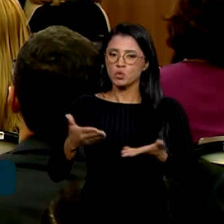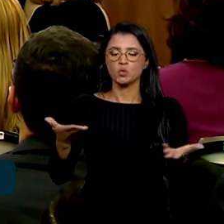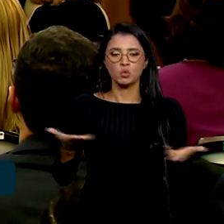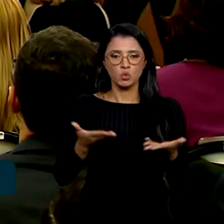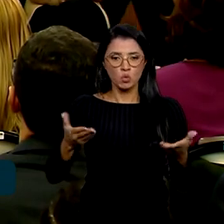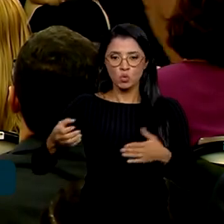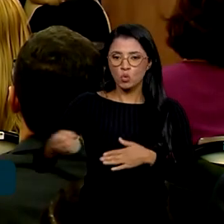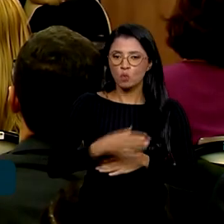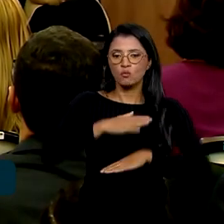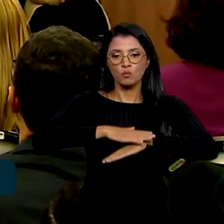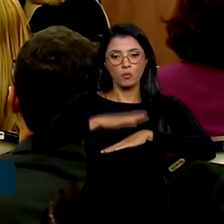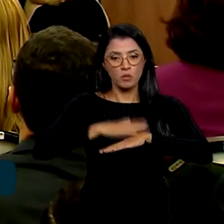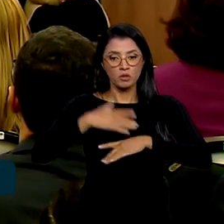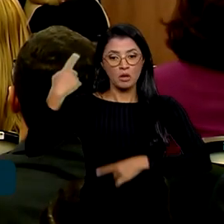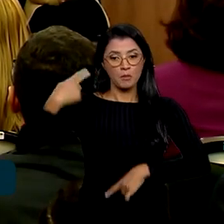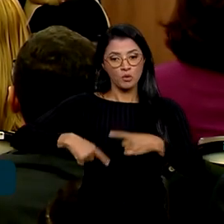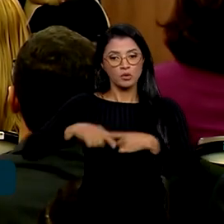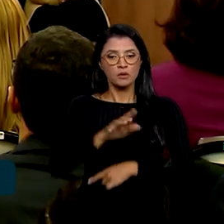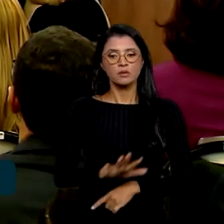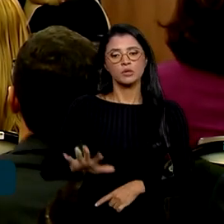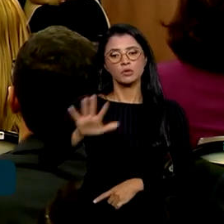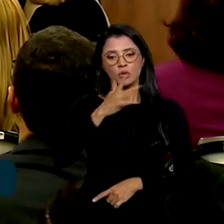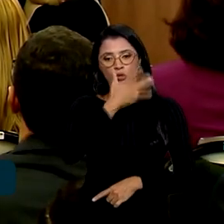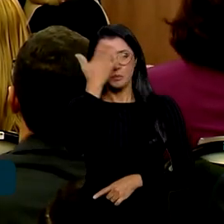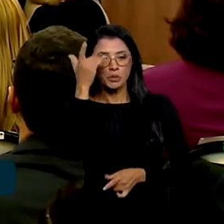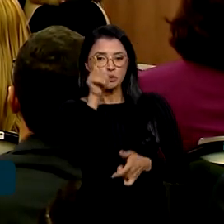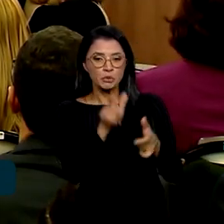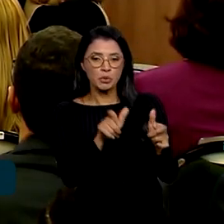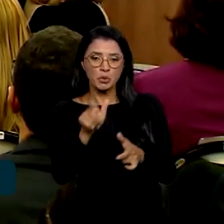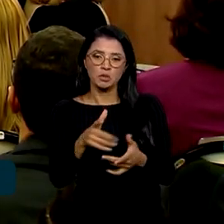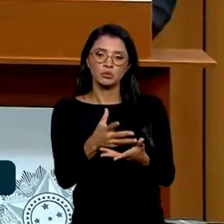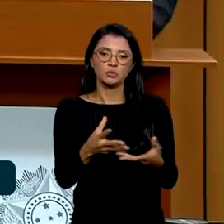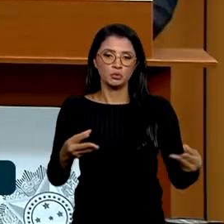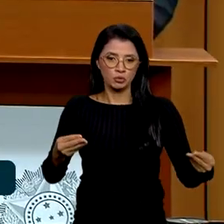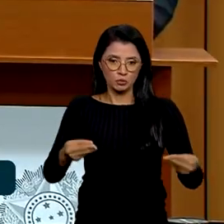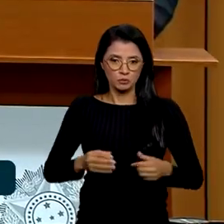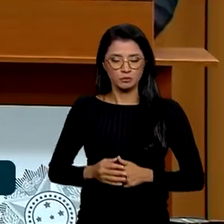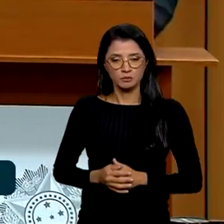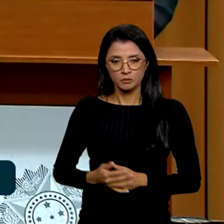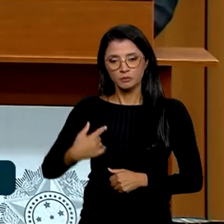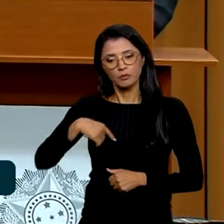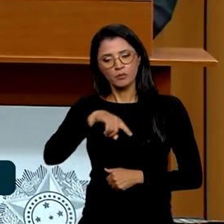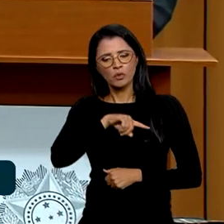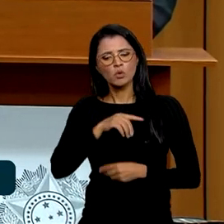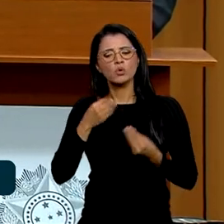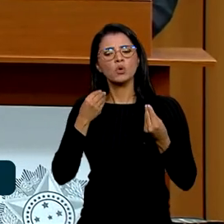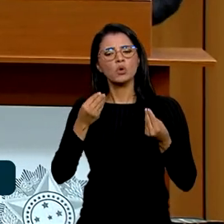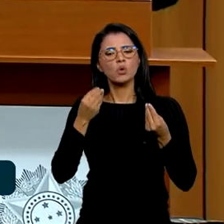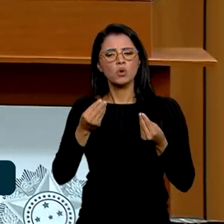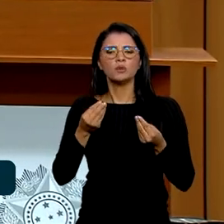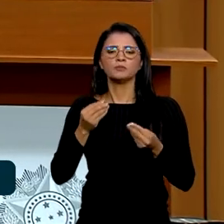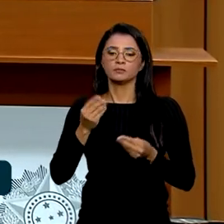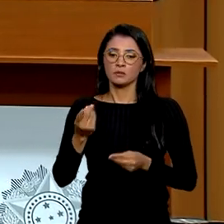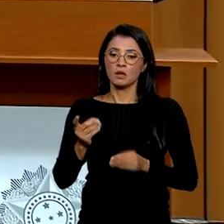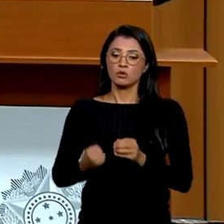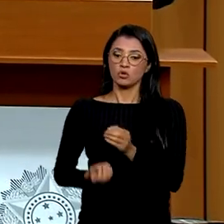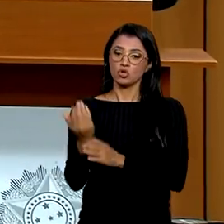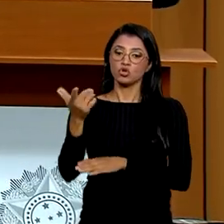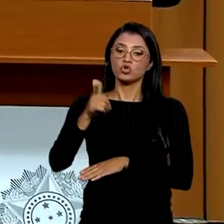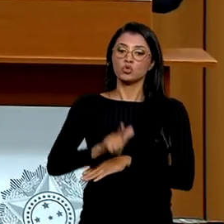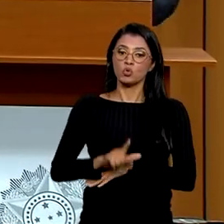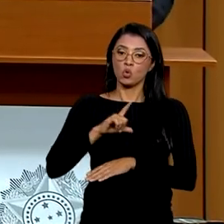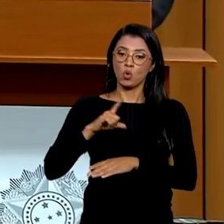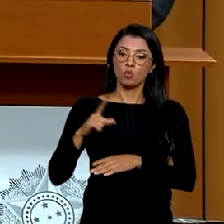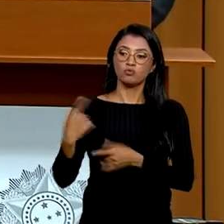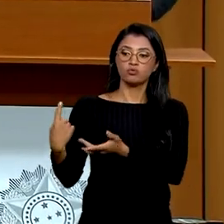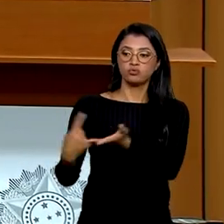a uma nova fase da política nacional de pessoas desaparecidas. Nós estamos restabelecendo com